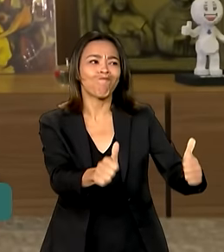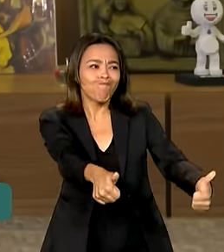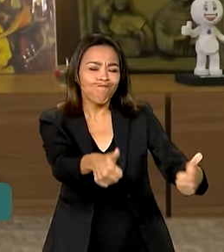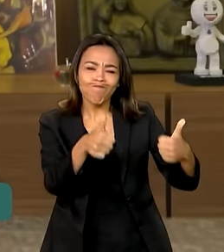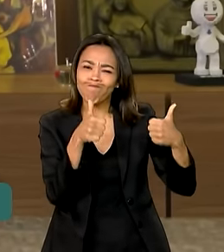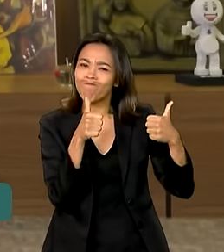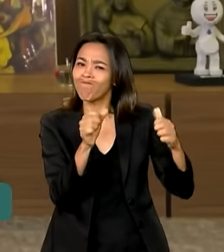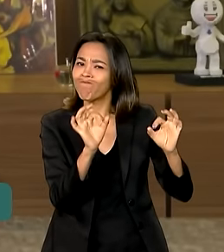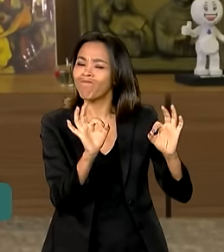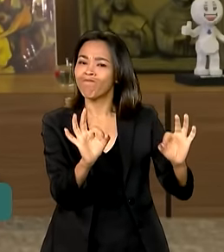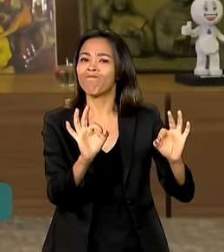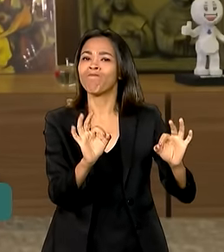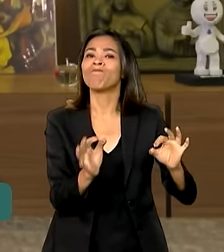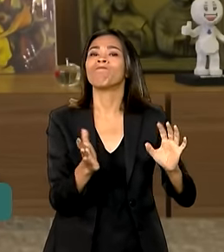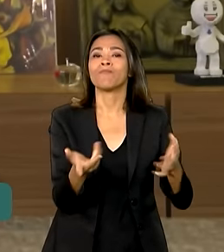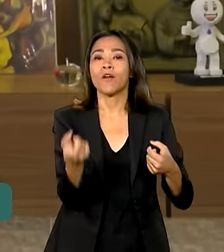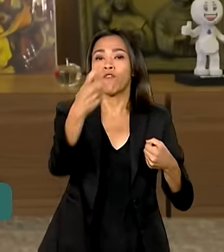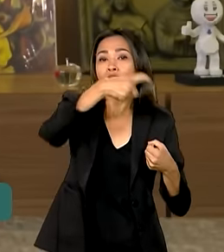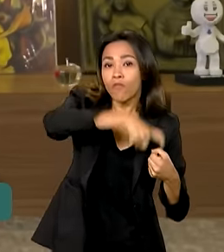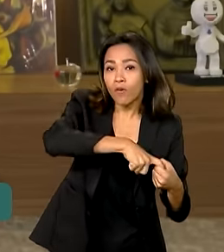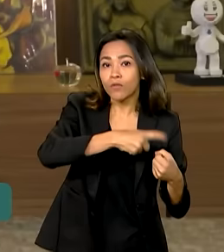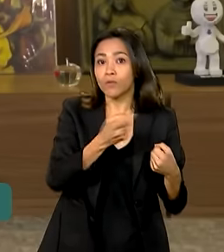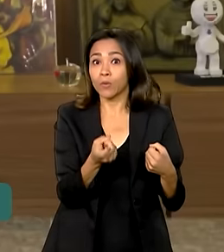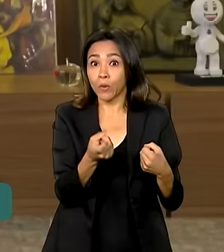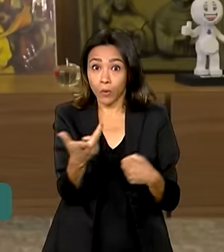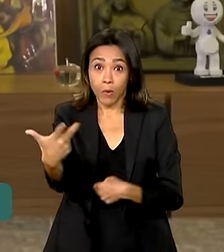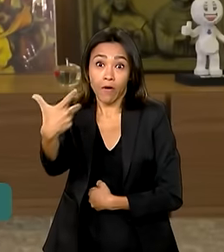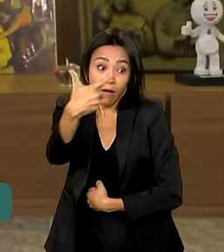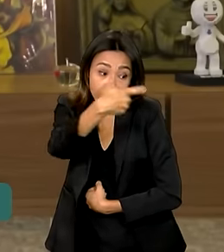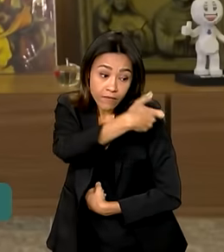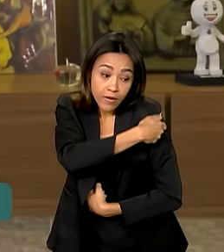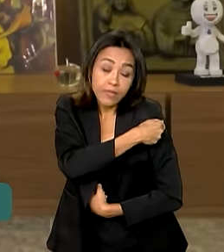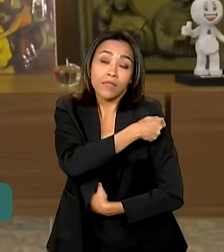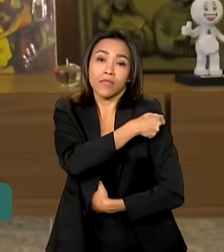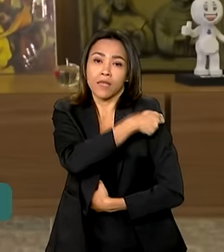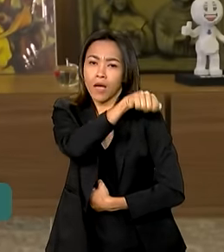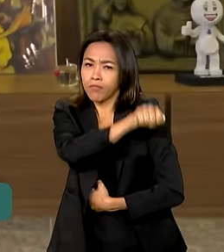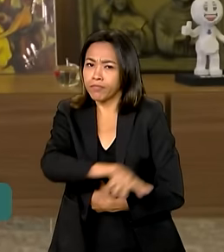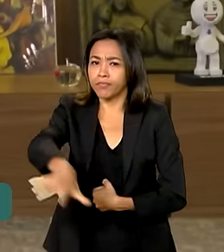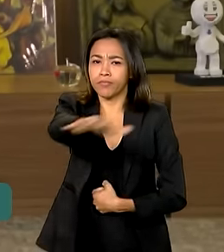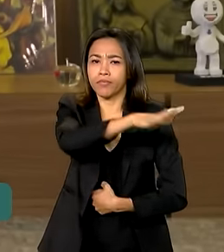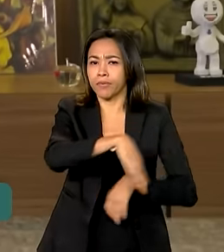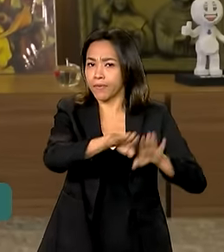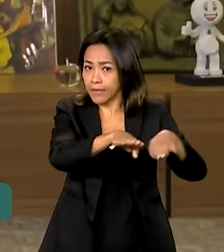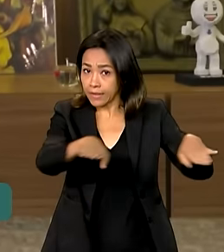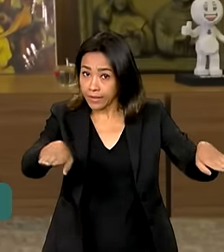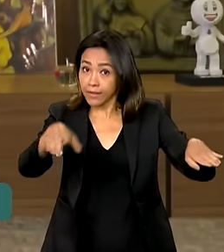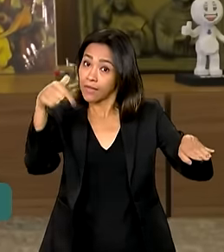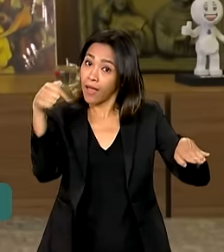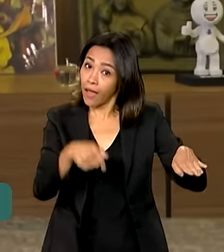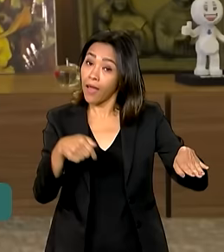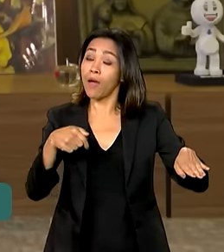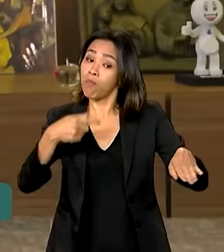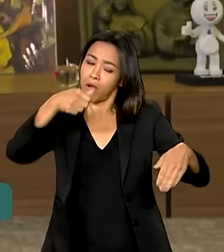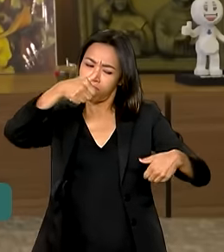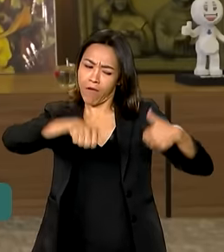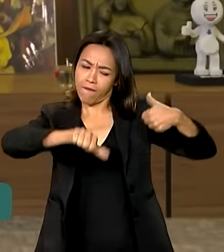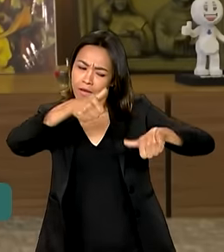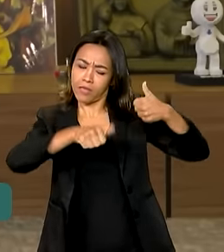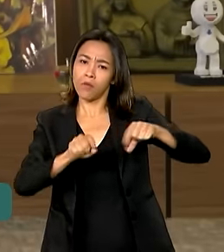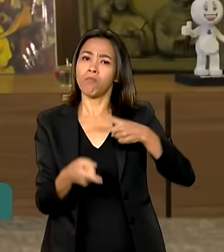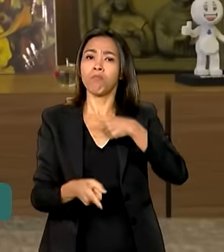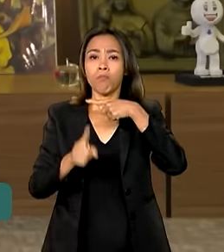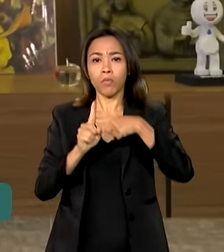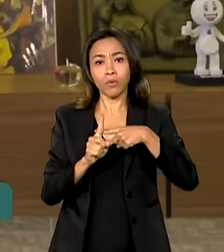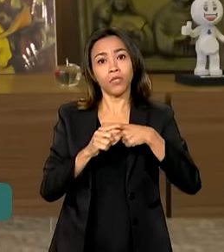com a retomada das coberturas vacinais. É a avaliação positiva do